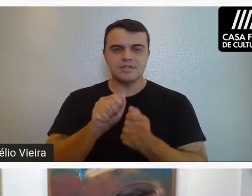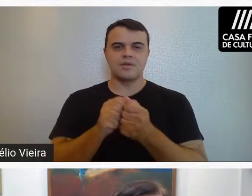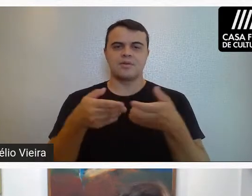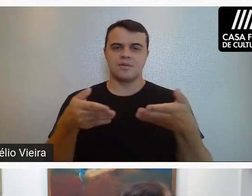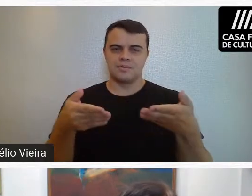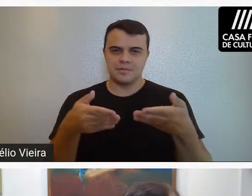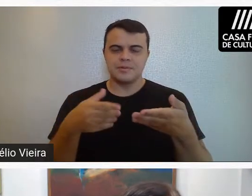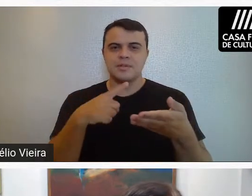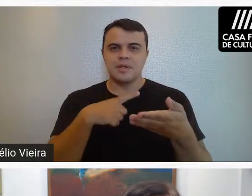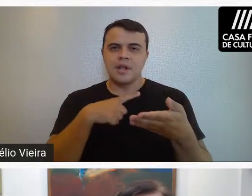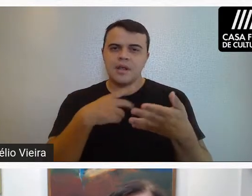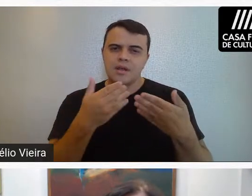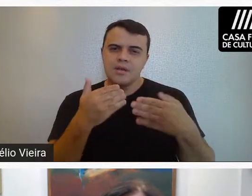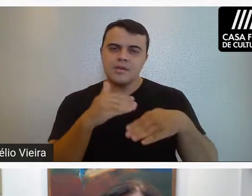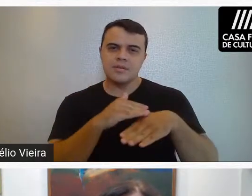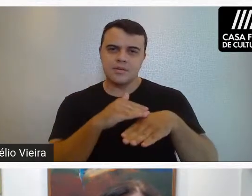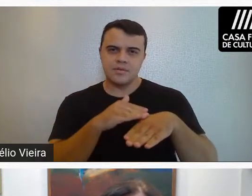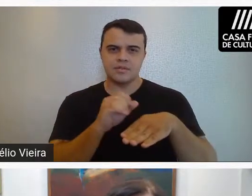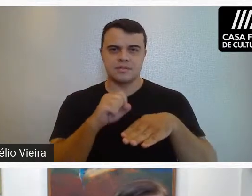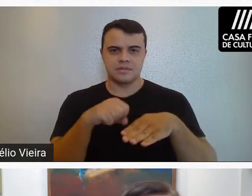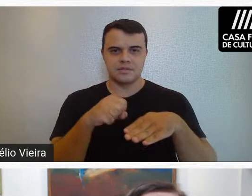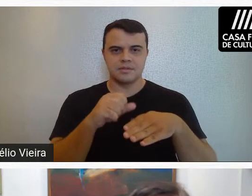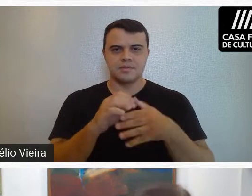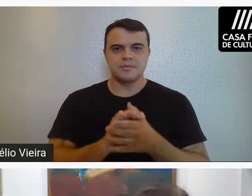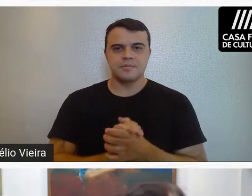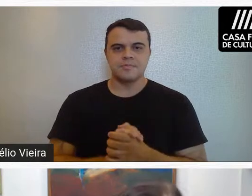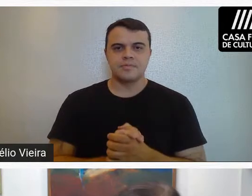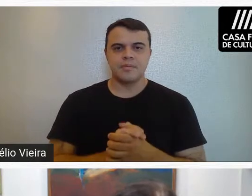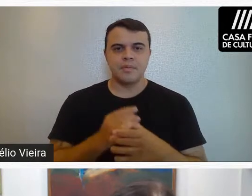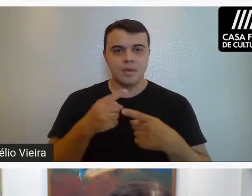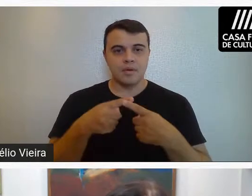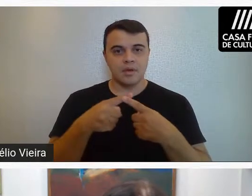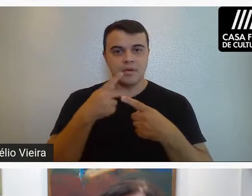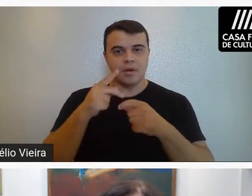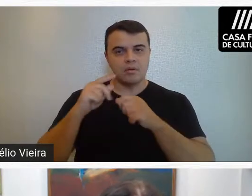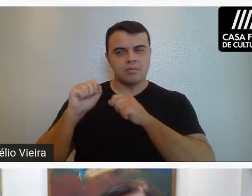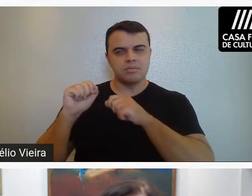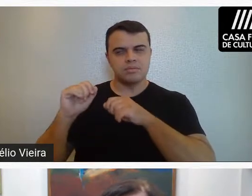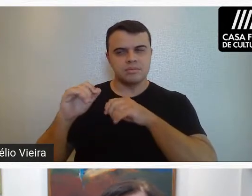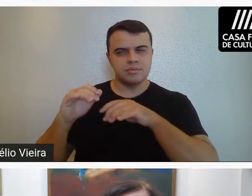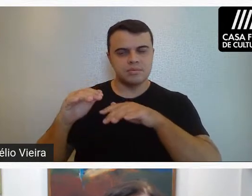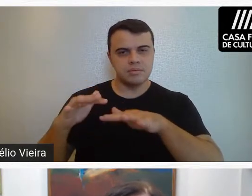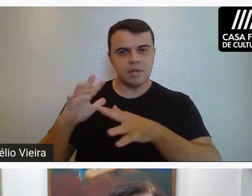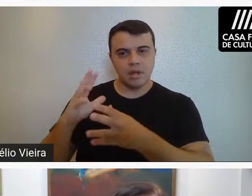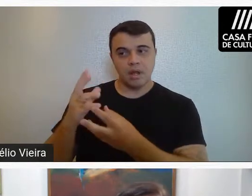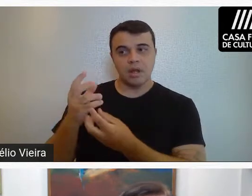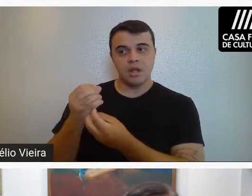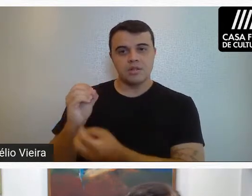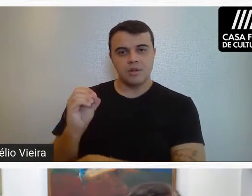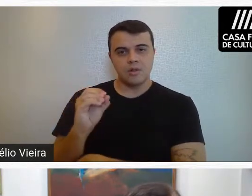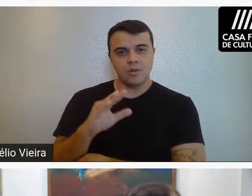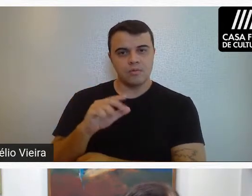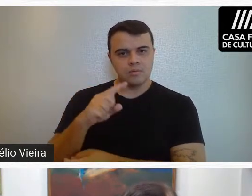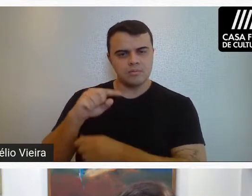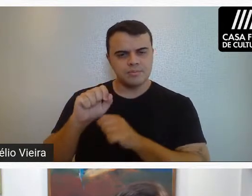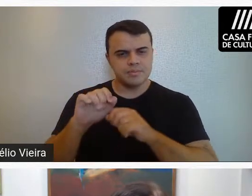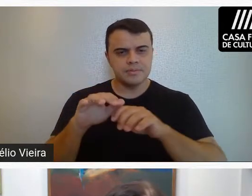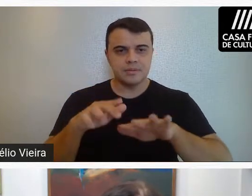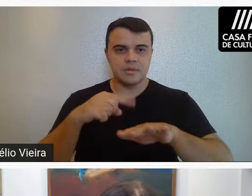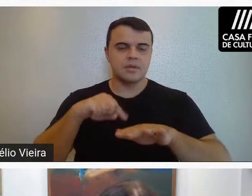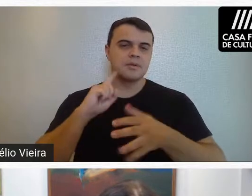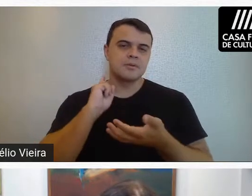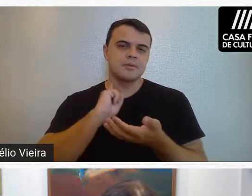para conversar sobre as reverberações do modernismo aqui em Minas Gerais.